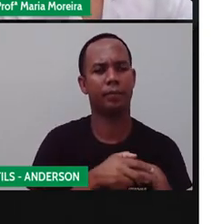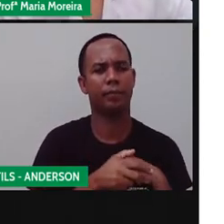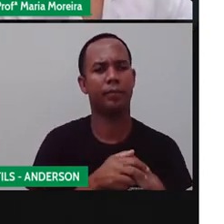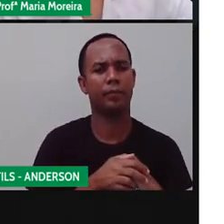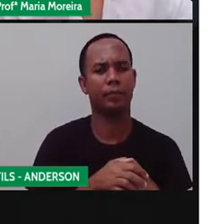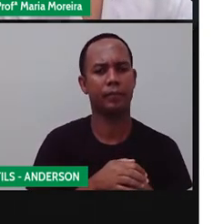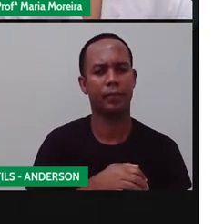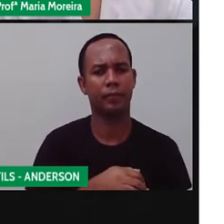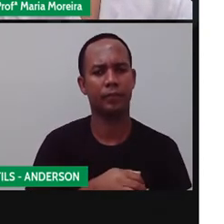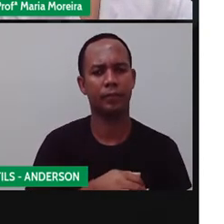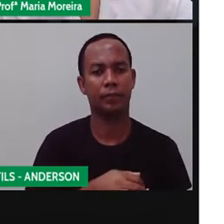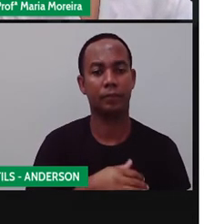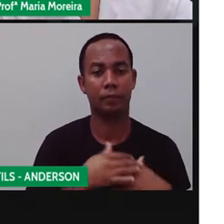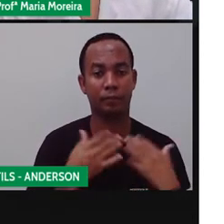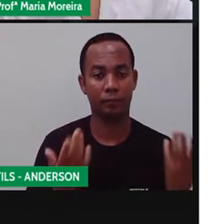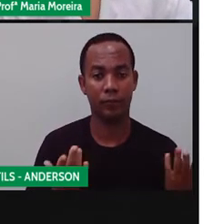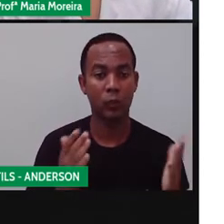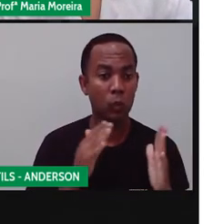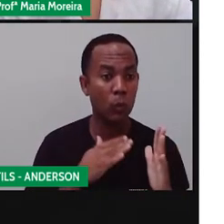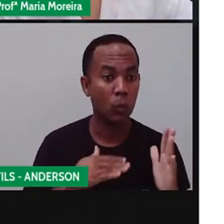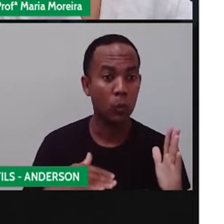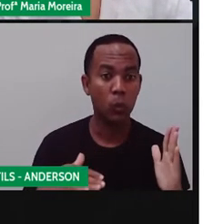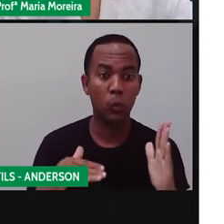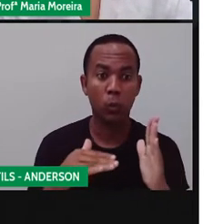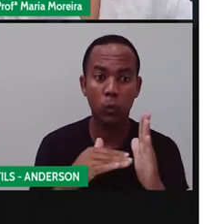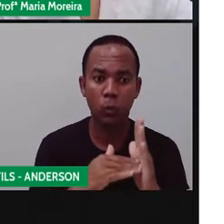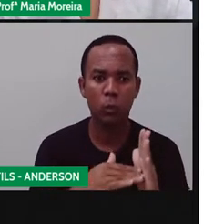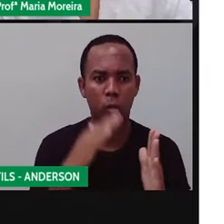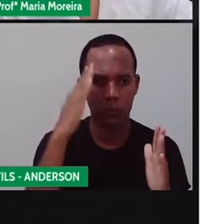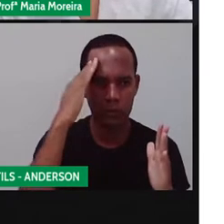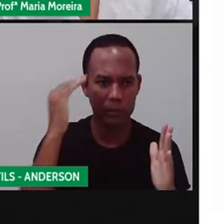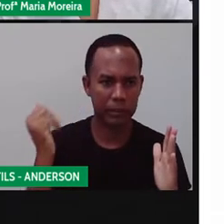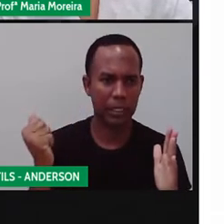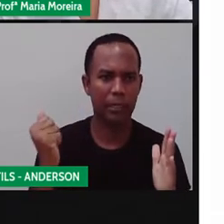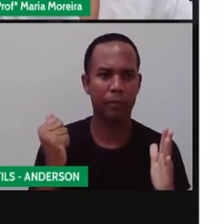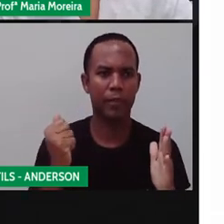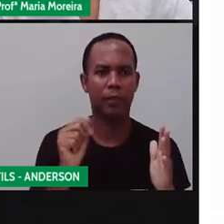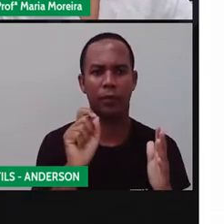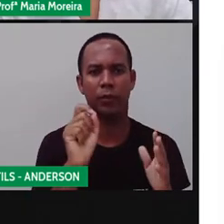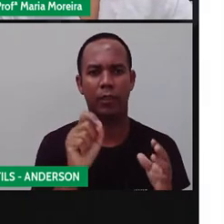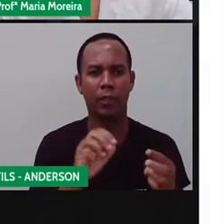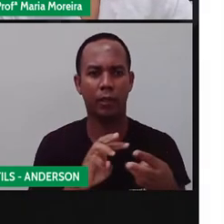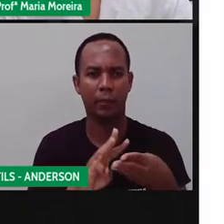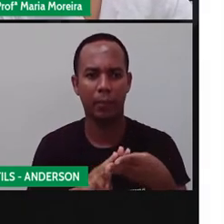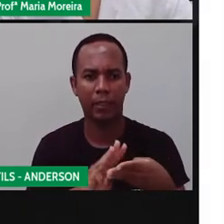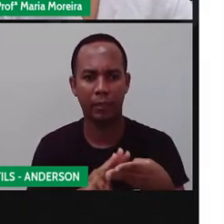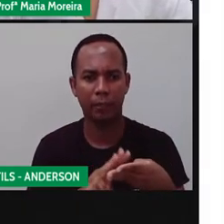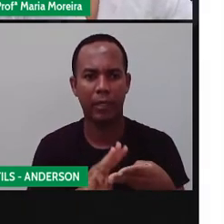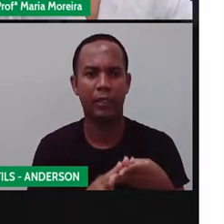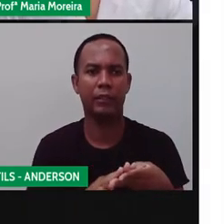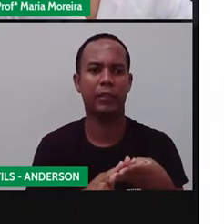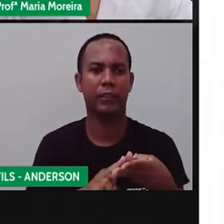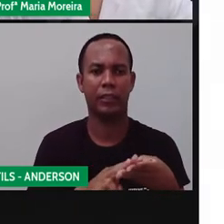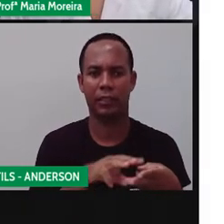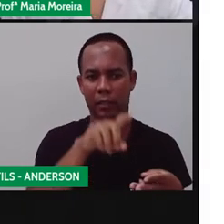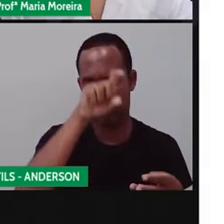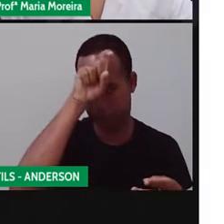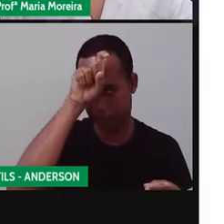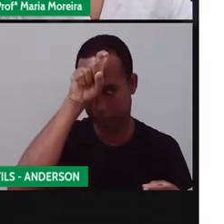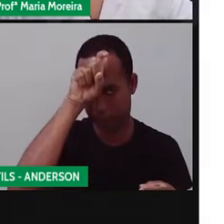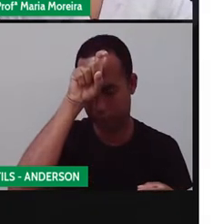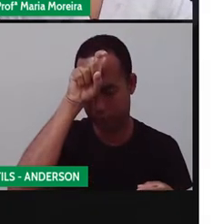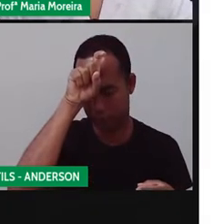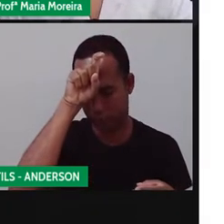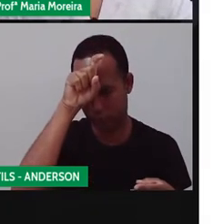passando aqui. Quase tudo que se sabe sobre a matemática dos antigos egípcios, né? Se baseia em dois